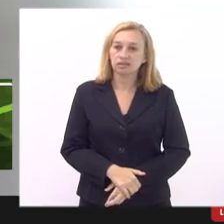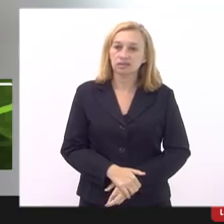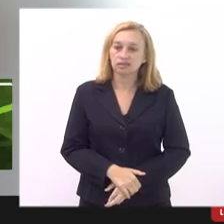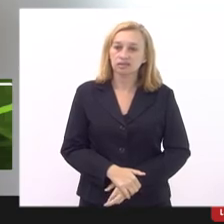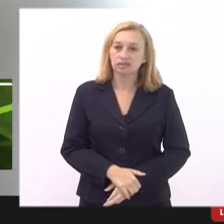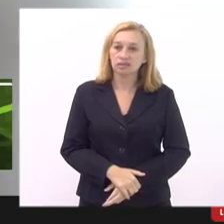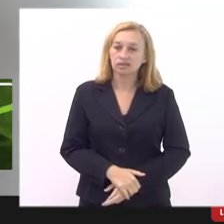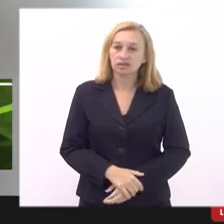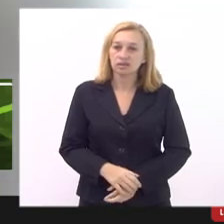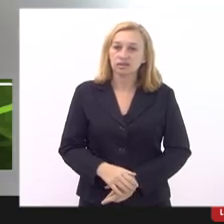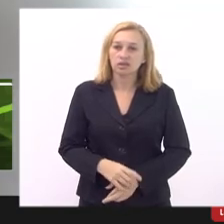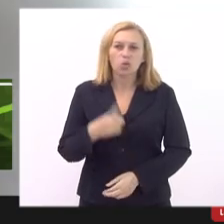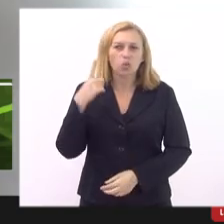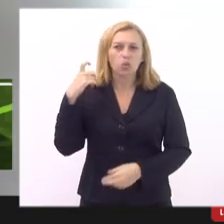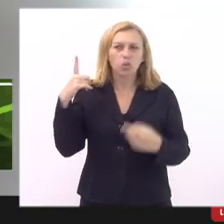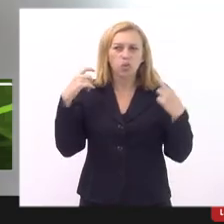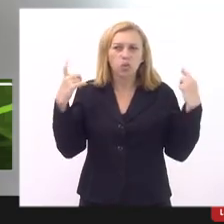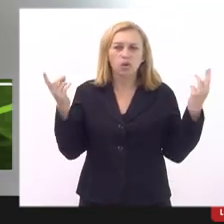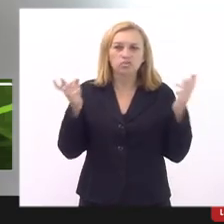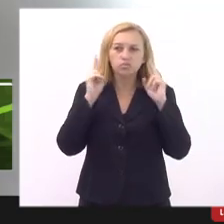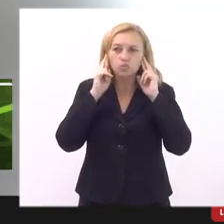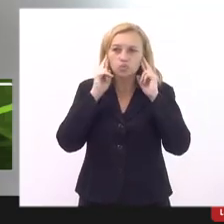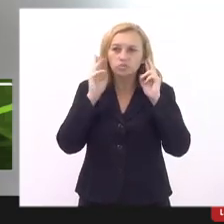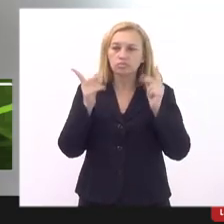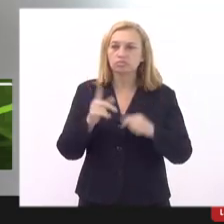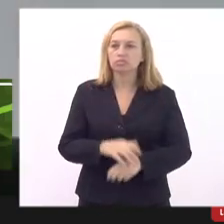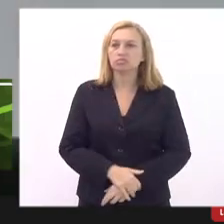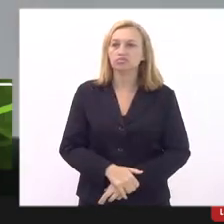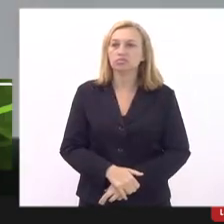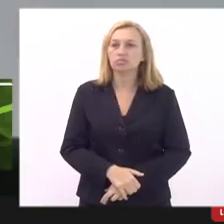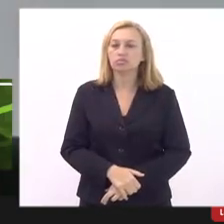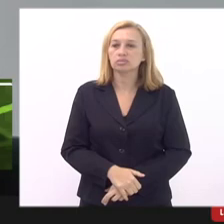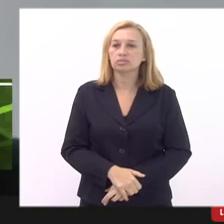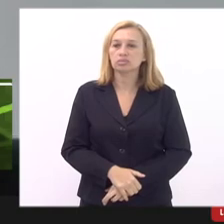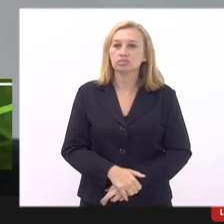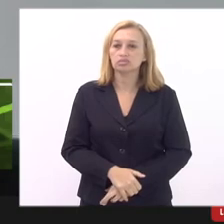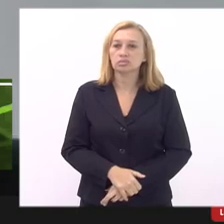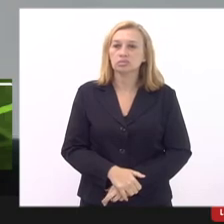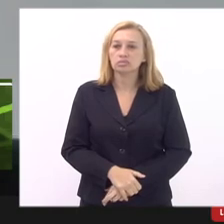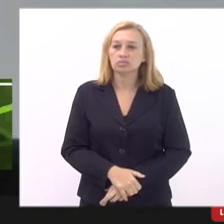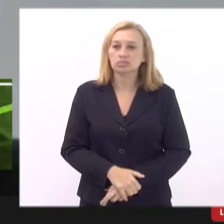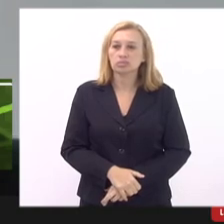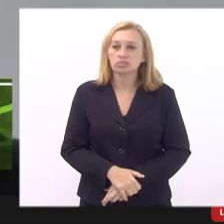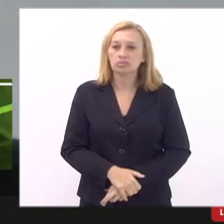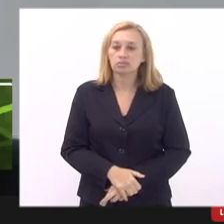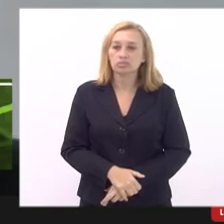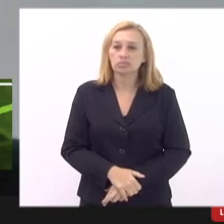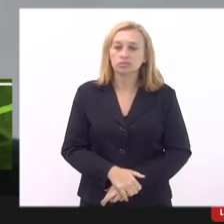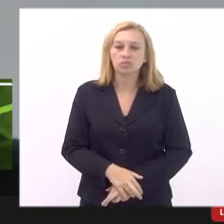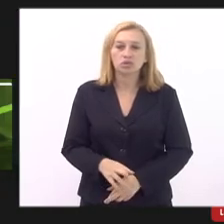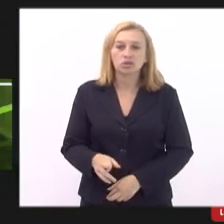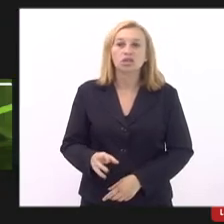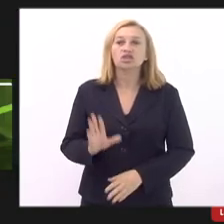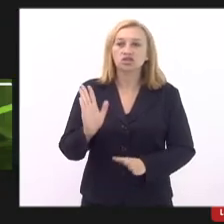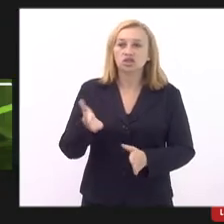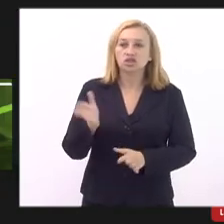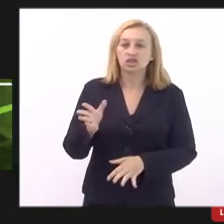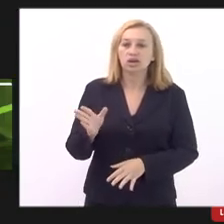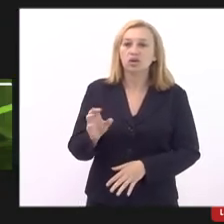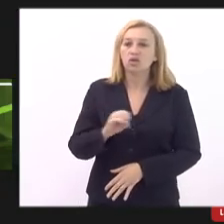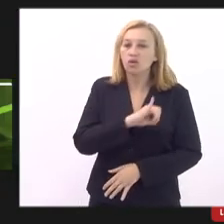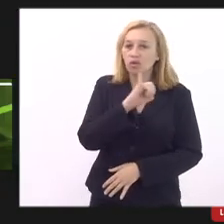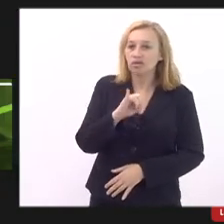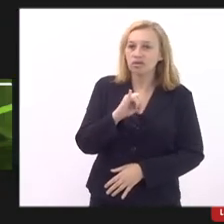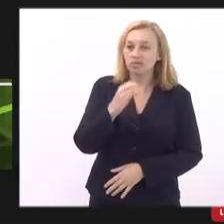Acho que o microfone dela está desligado. Obrigado, Nádia, seu microfone. Ativa teu microfone. Oi, já te vei. Muito